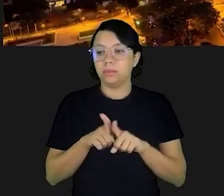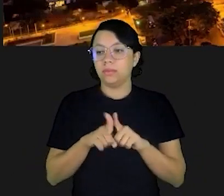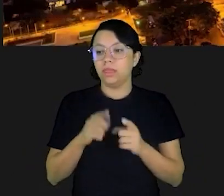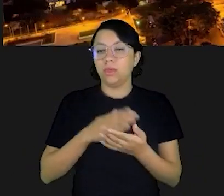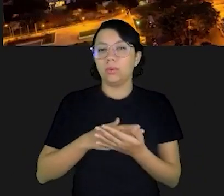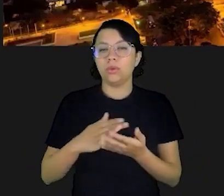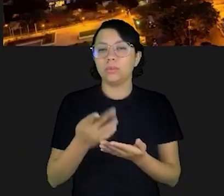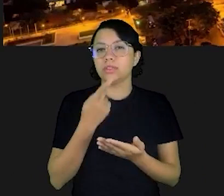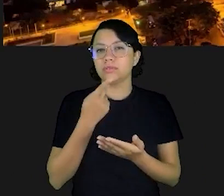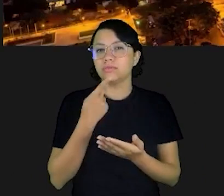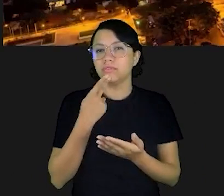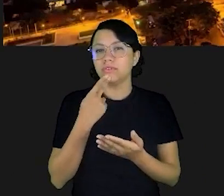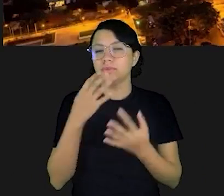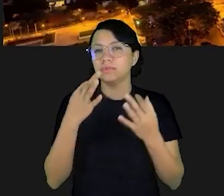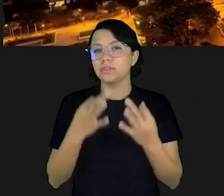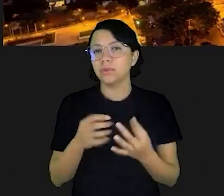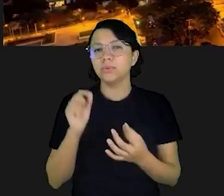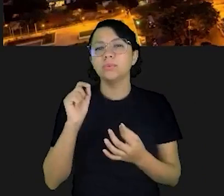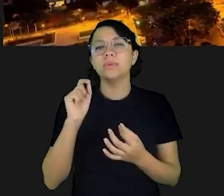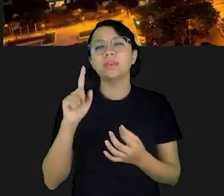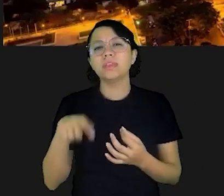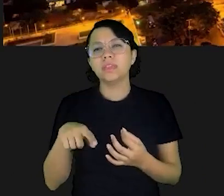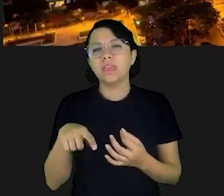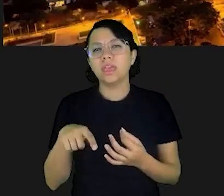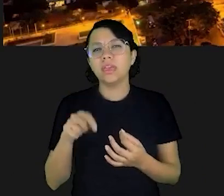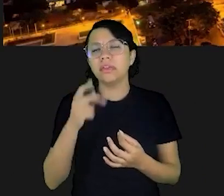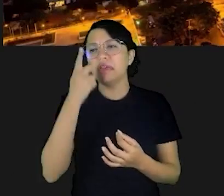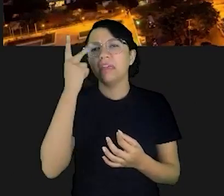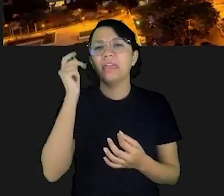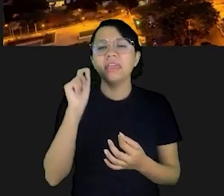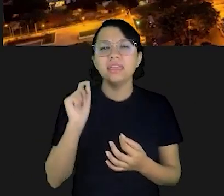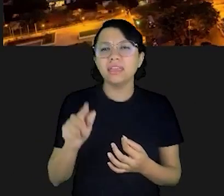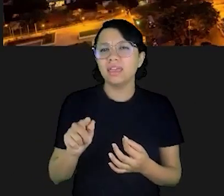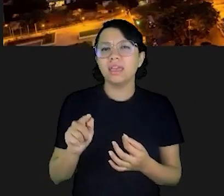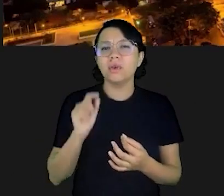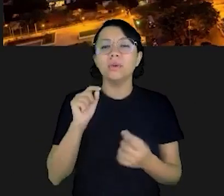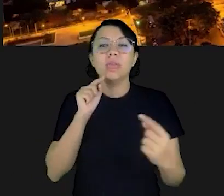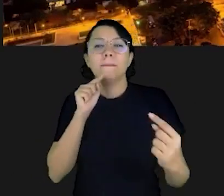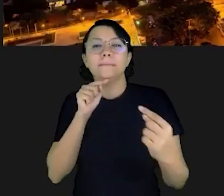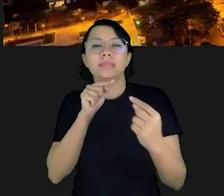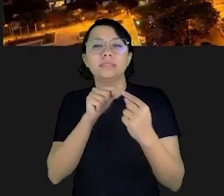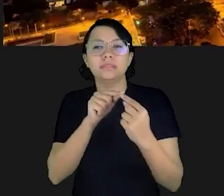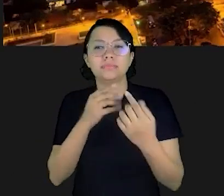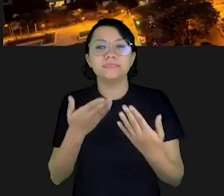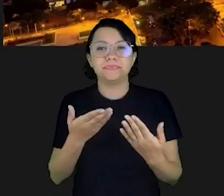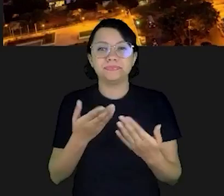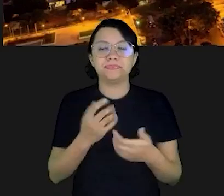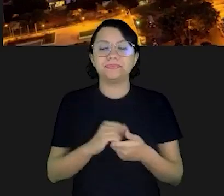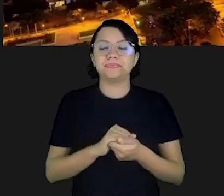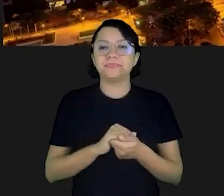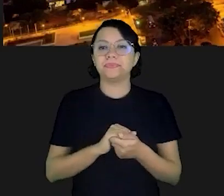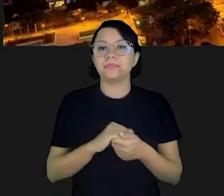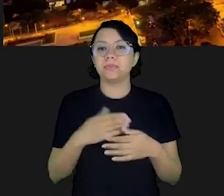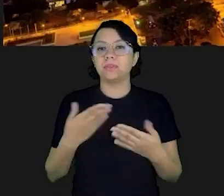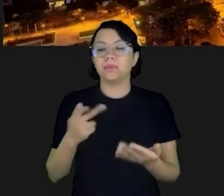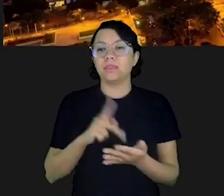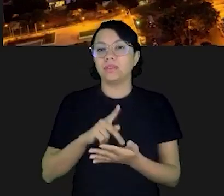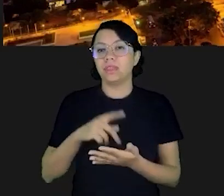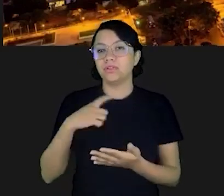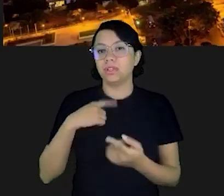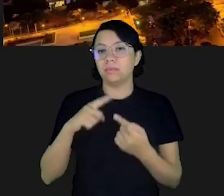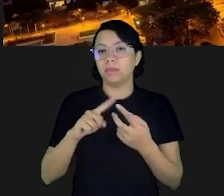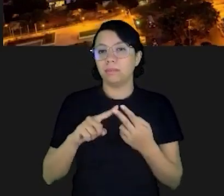exatamente sobre o que é o Banco Central, quem é o Banco Central, qual é a nossa missão. Na verdade, nós temos uma